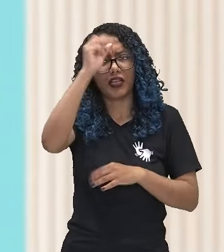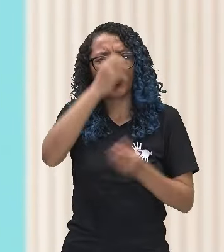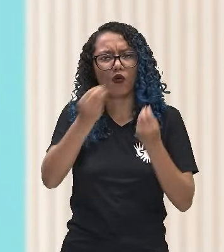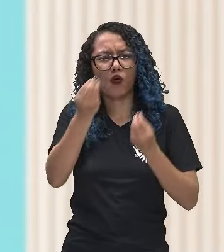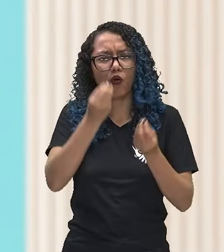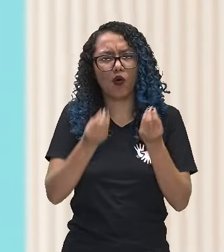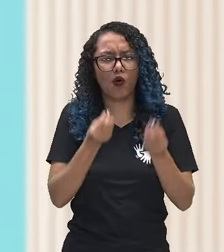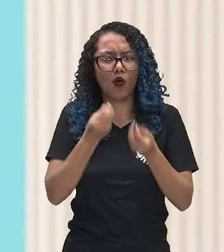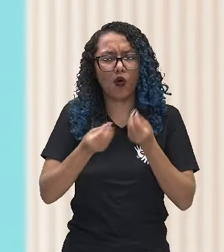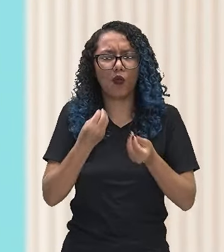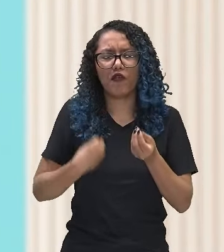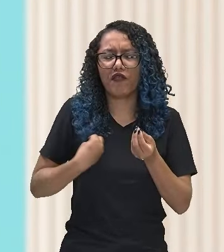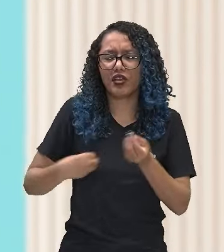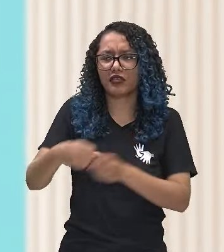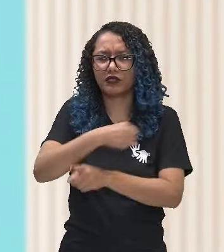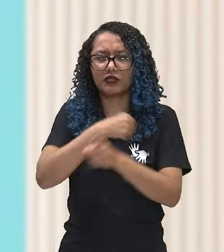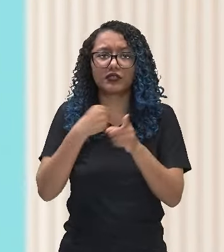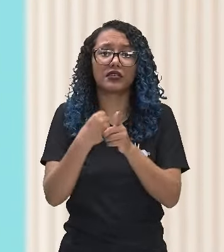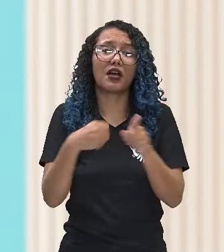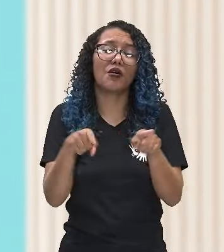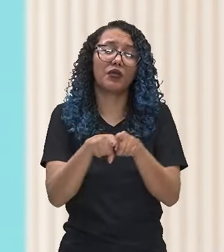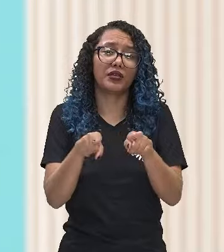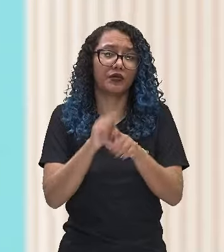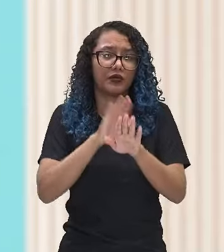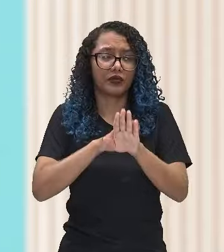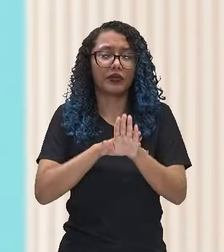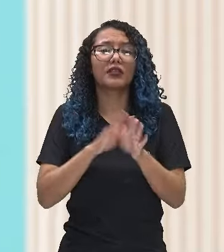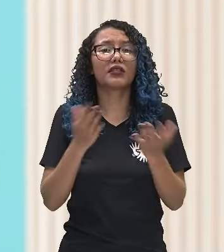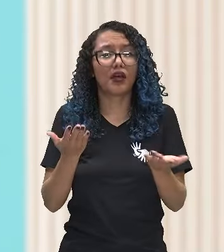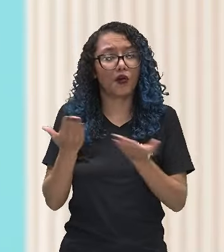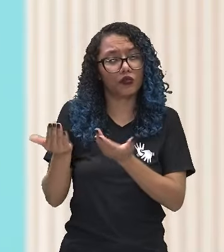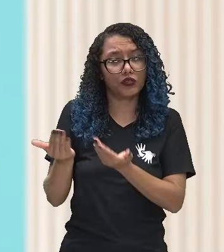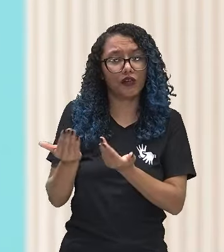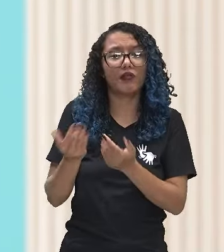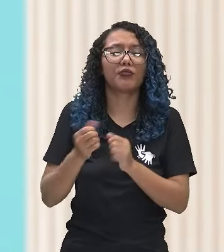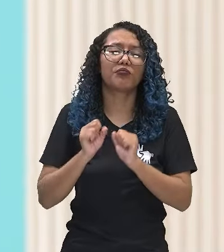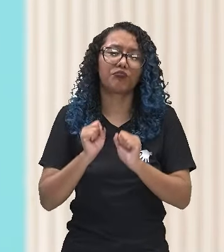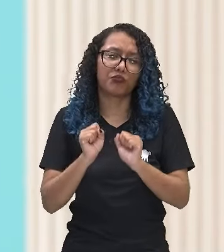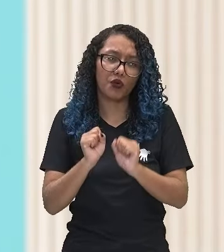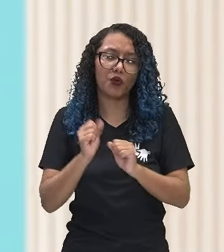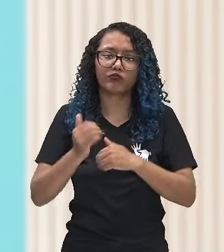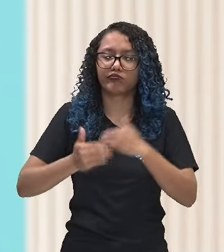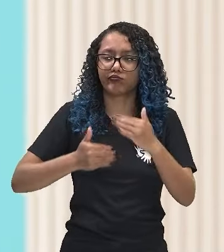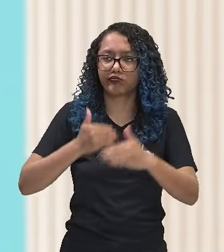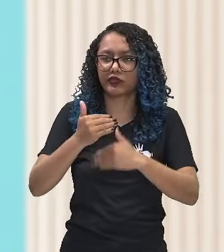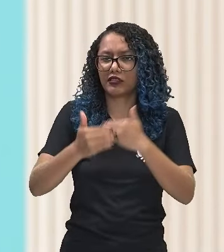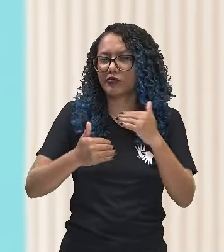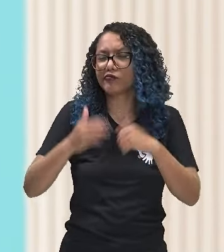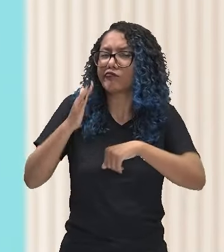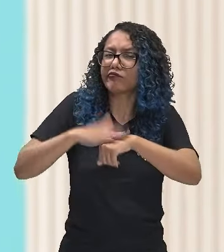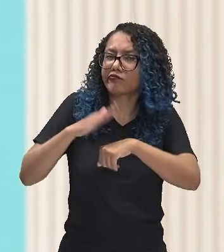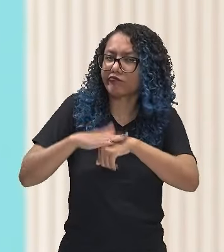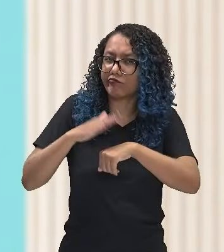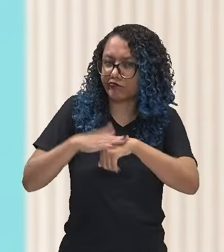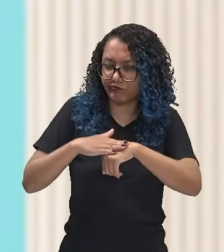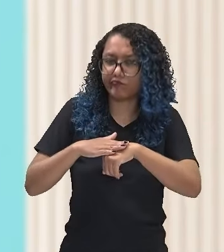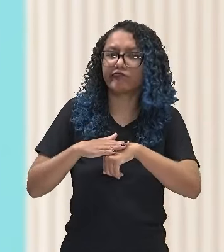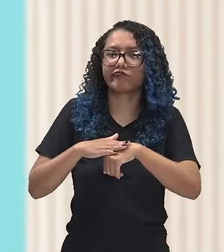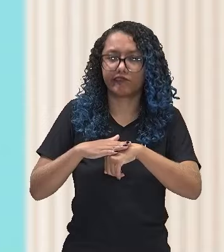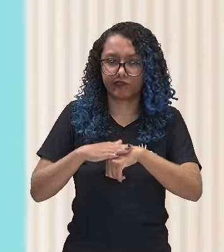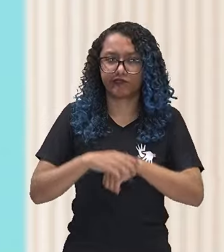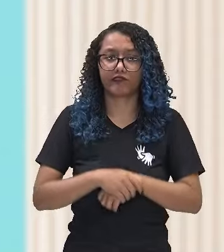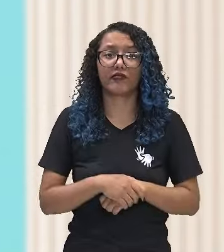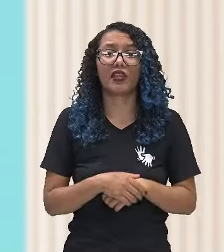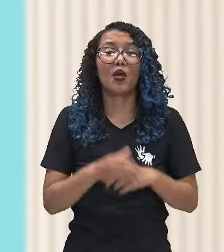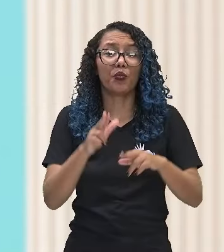permeabilidade ideológica, os jovens viveriam esses processos de uma maneira muito própria, formando-se entre eles uma